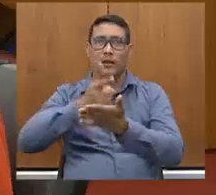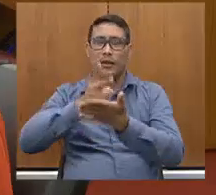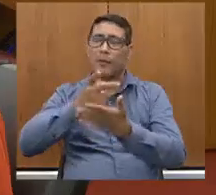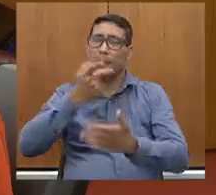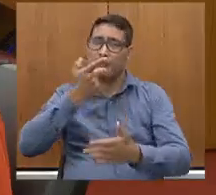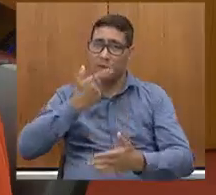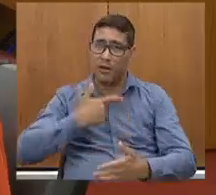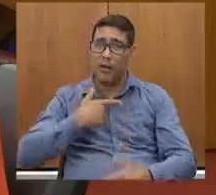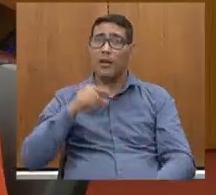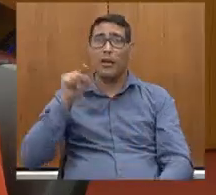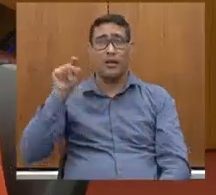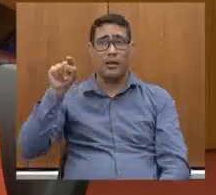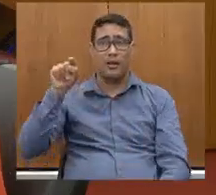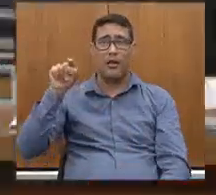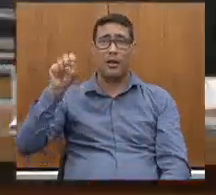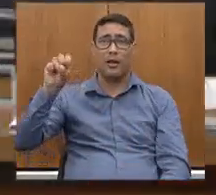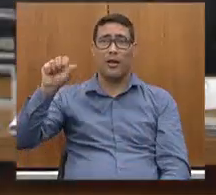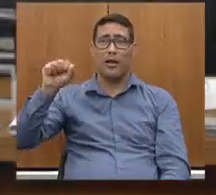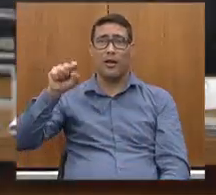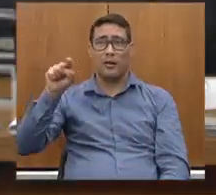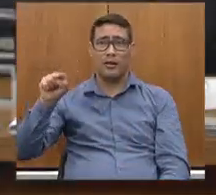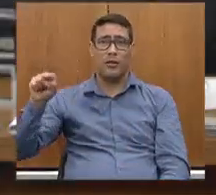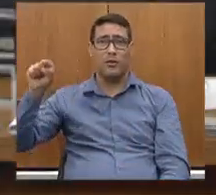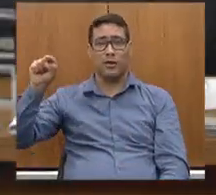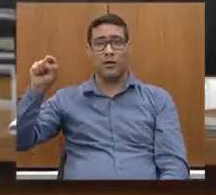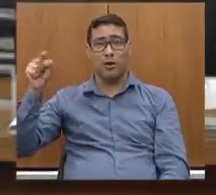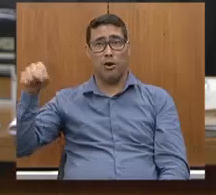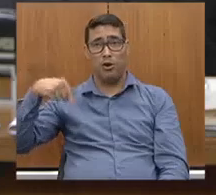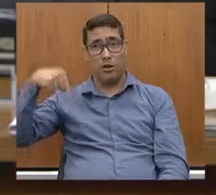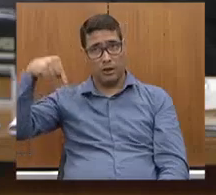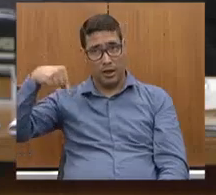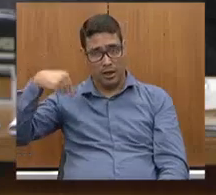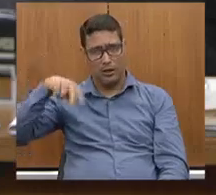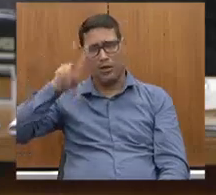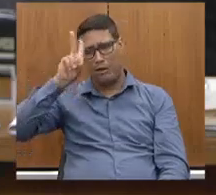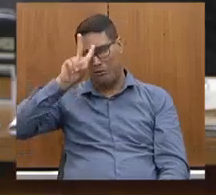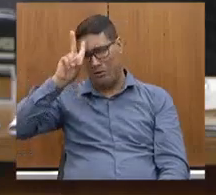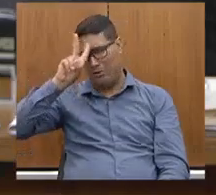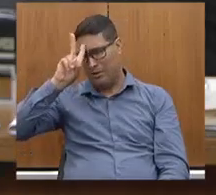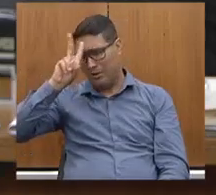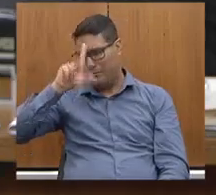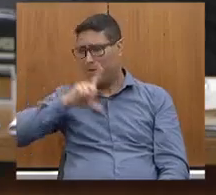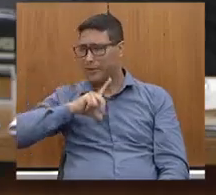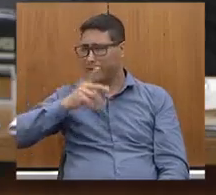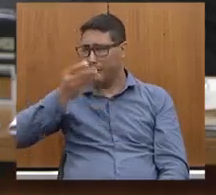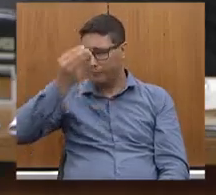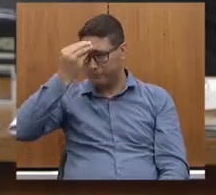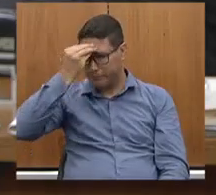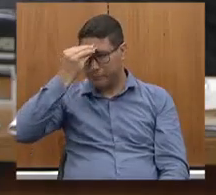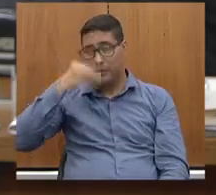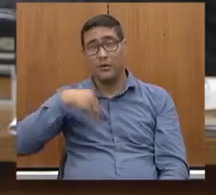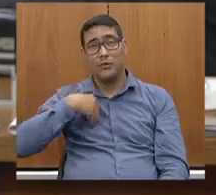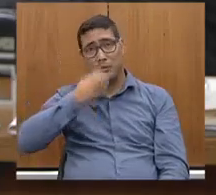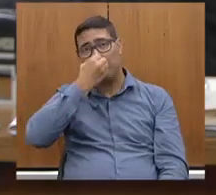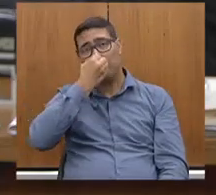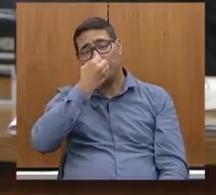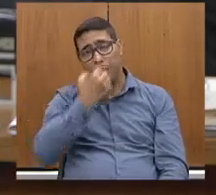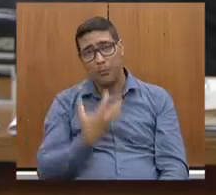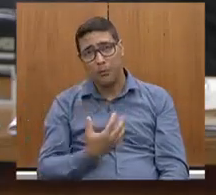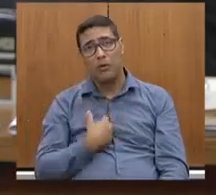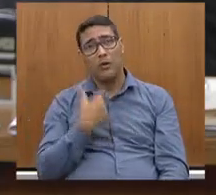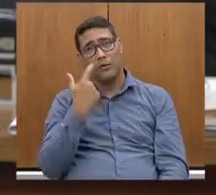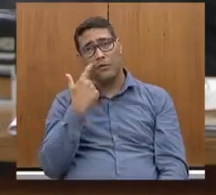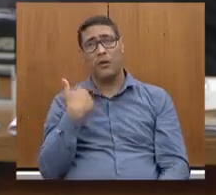lá de São José do Divino, Itabirinha, está aqui, eu estou lembrando, viu? Então, é muito bacana a gente ver